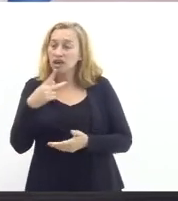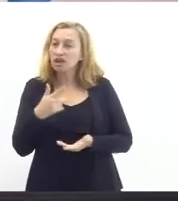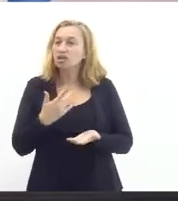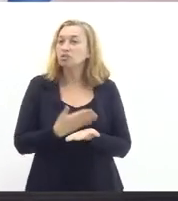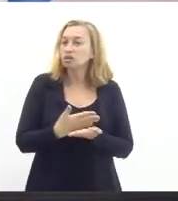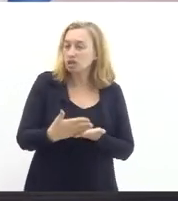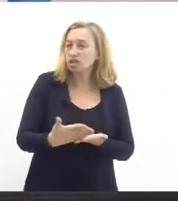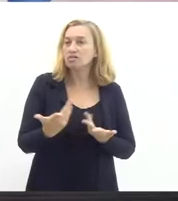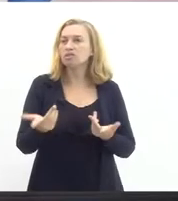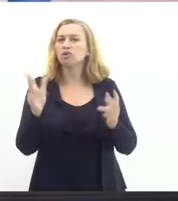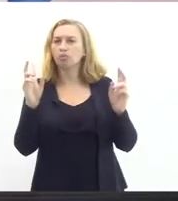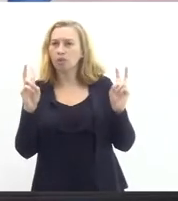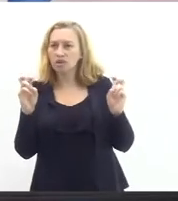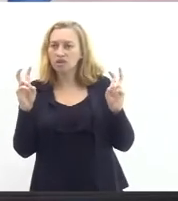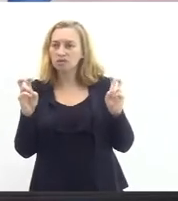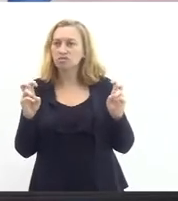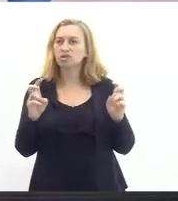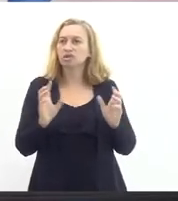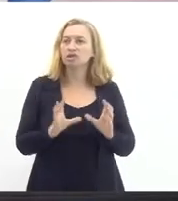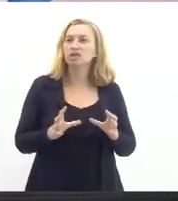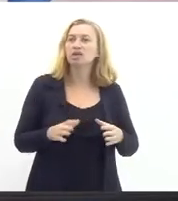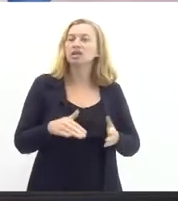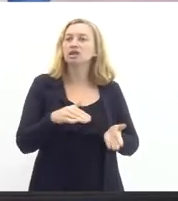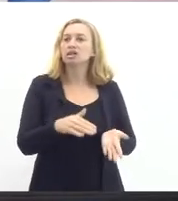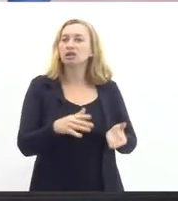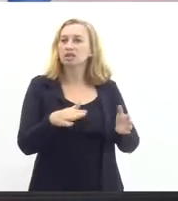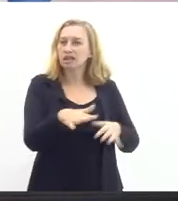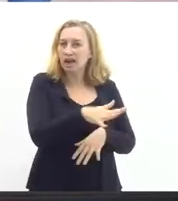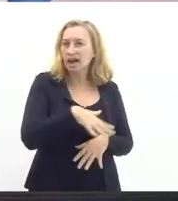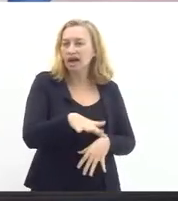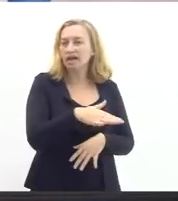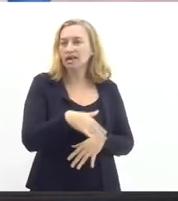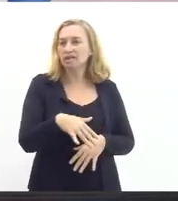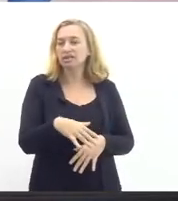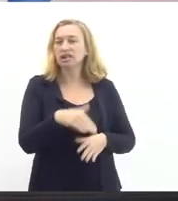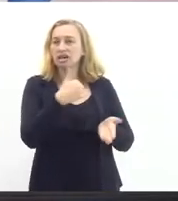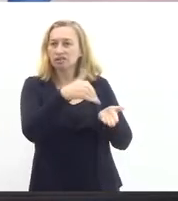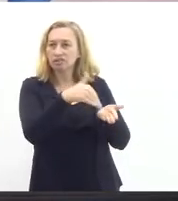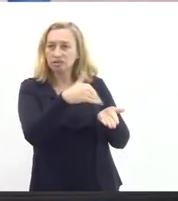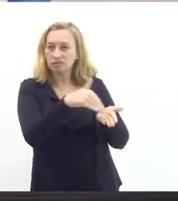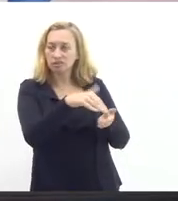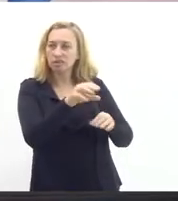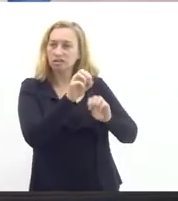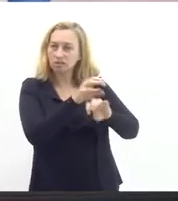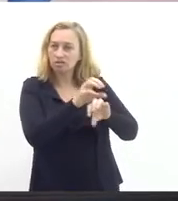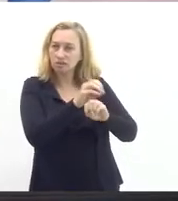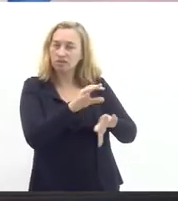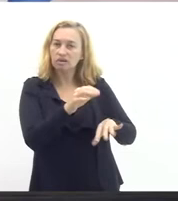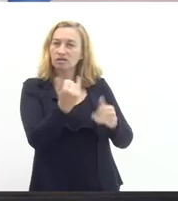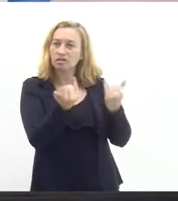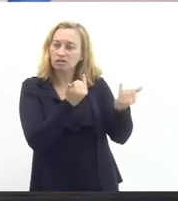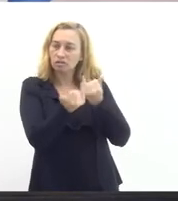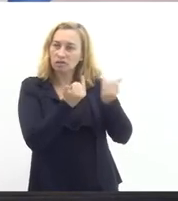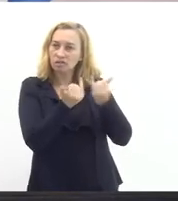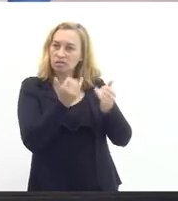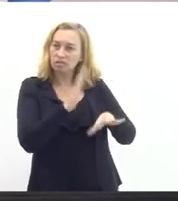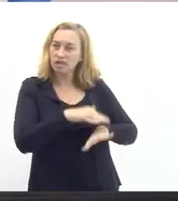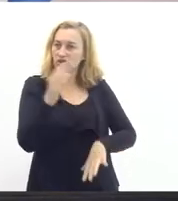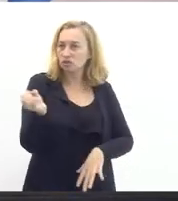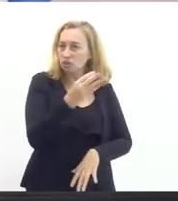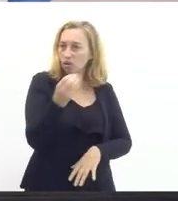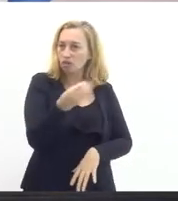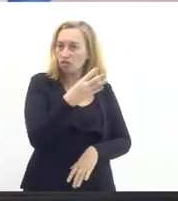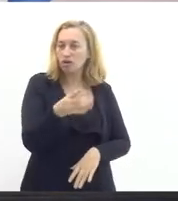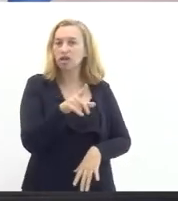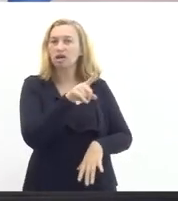sobre a situação da rede eu acho que a SEDUC hoje vai poder passar dados mais recentes mas a gente continua visitando escolas então além desses